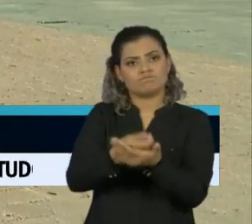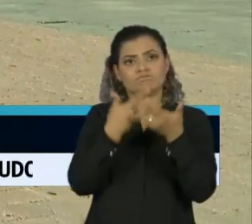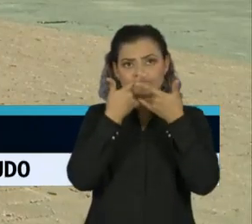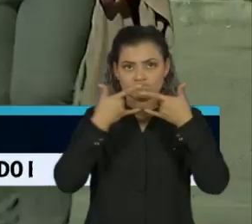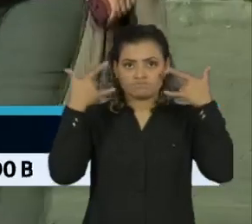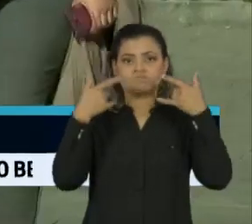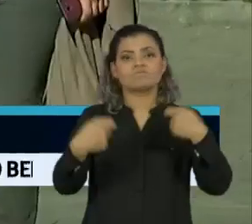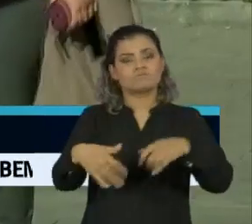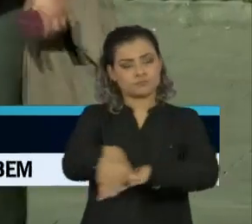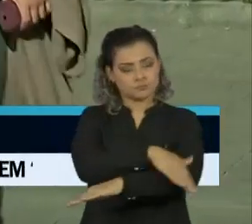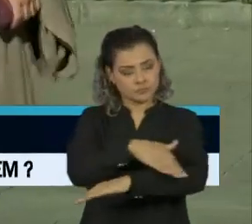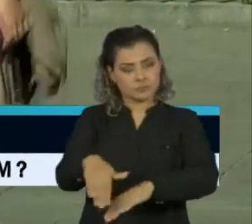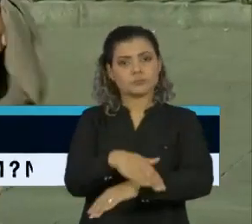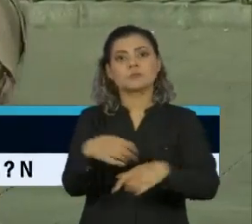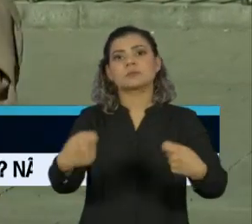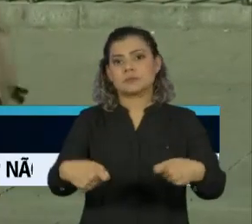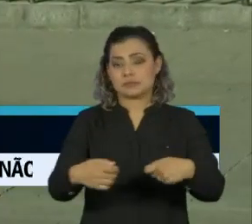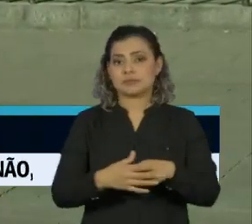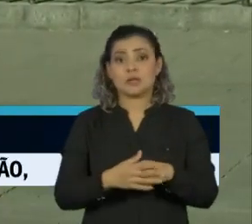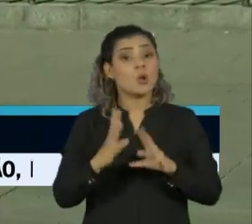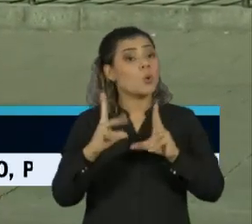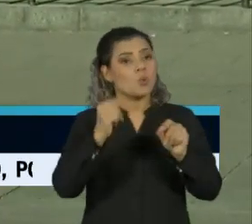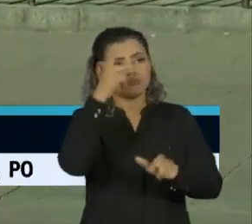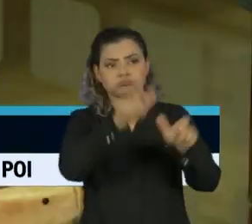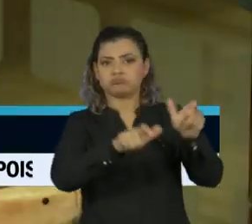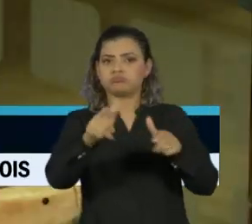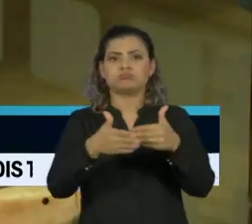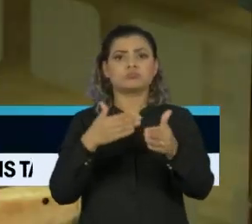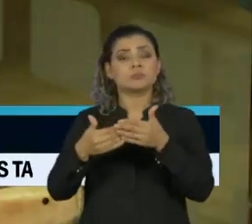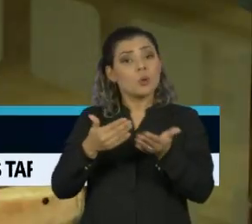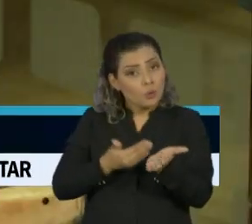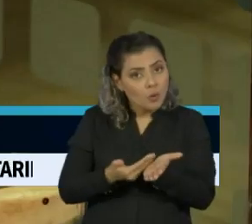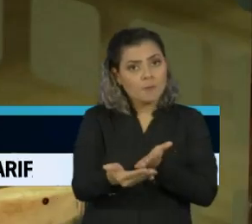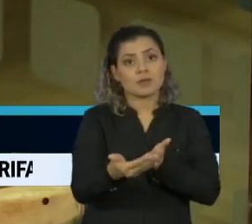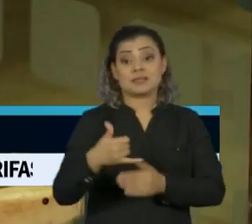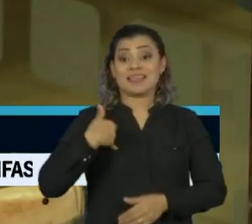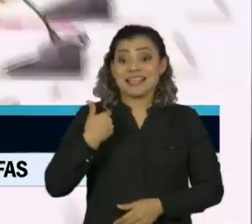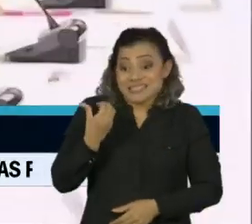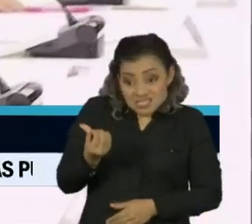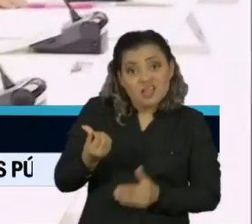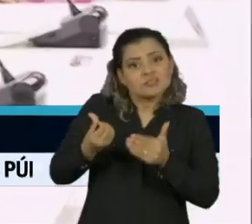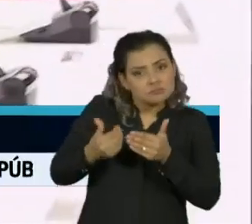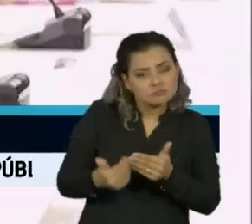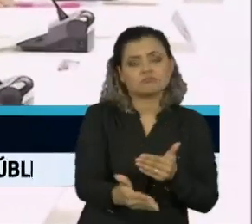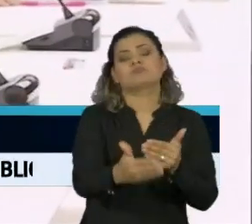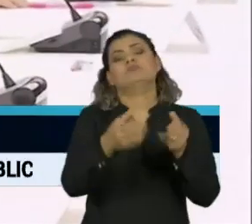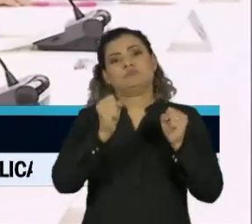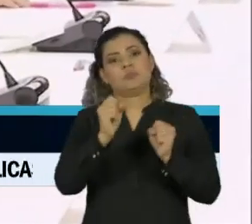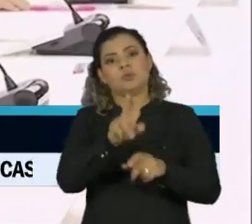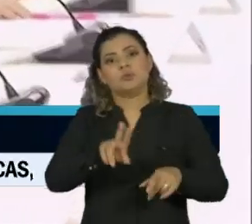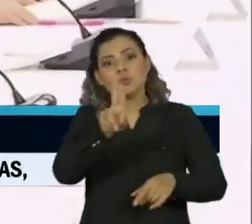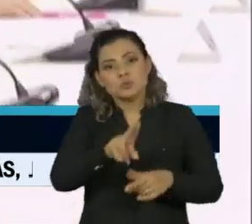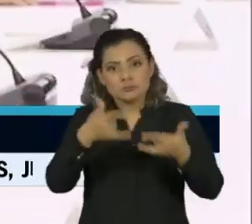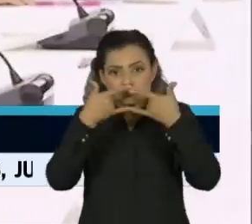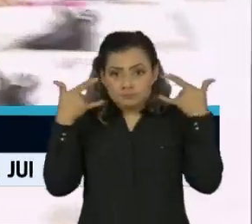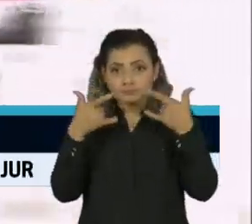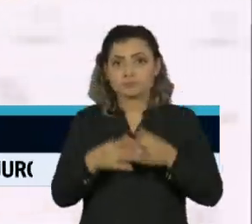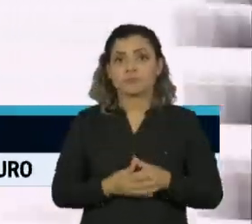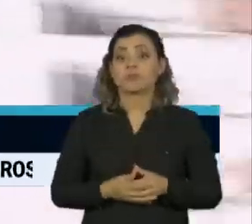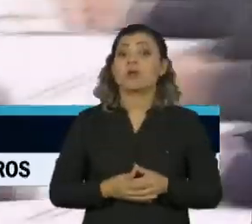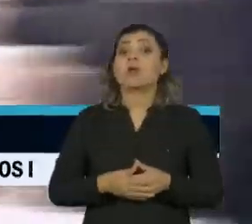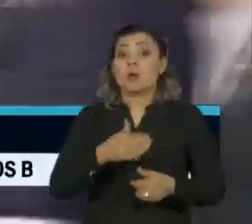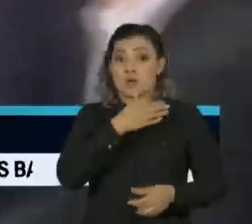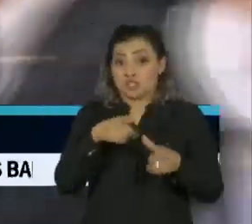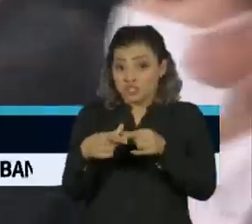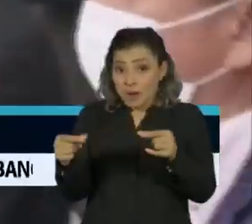de máscaras em lugares públicos para todas as pessoas a partir dos 6 anos de idade. O governo japonês suspendeu o